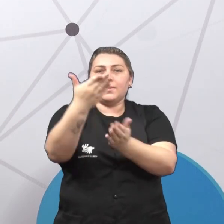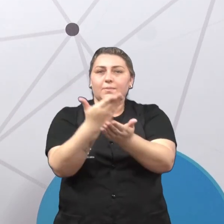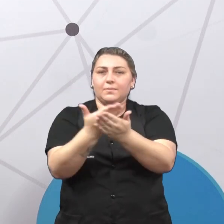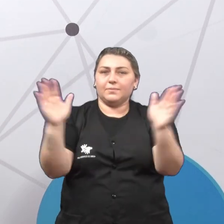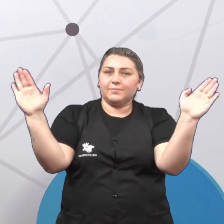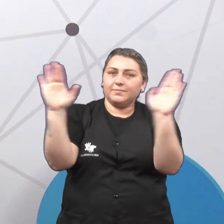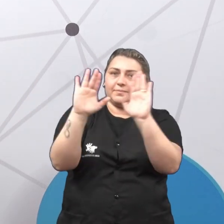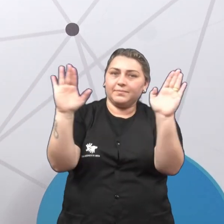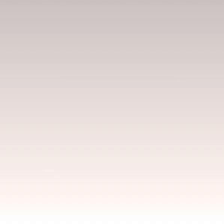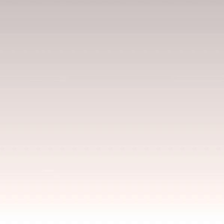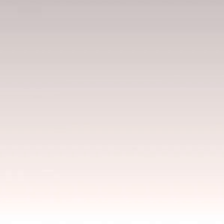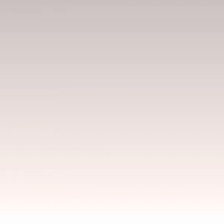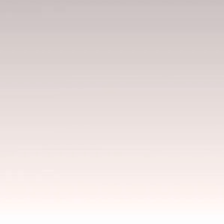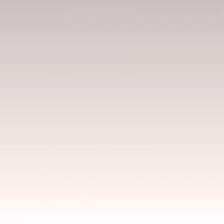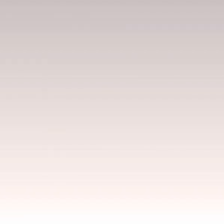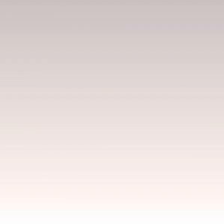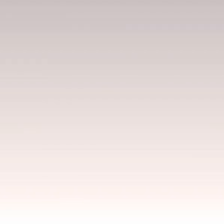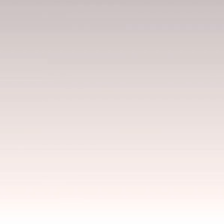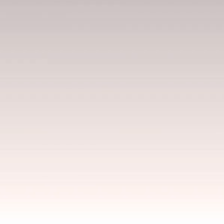aula!